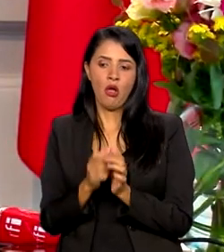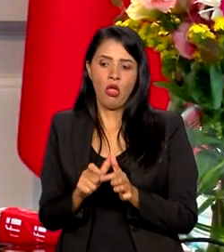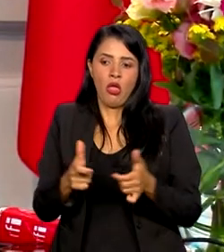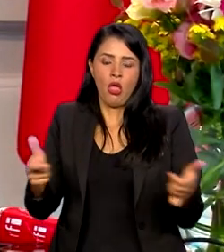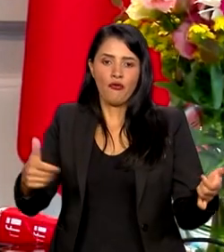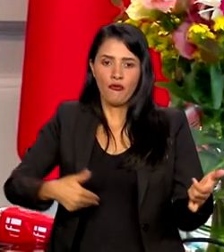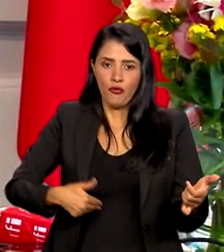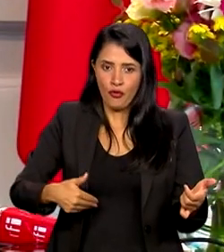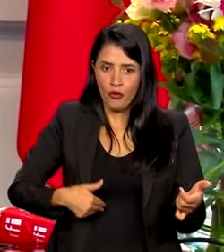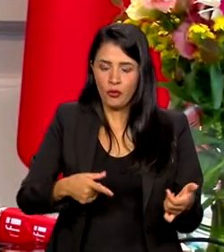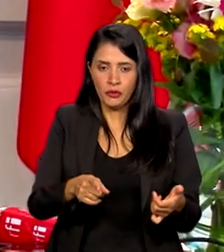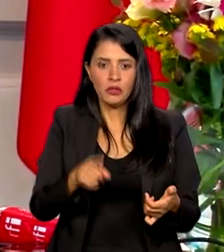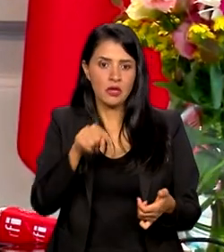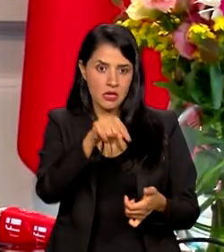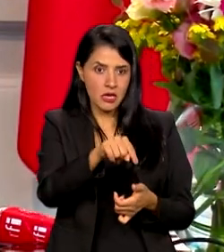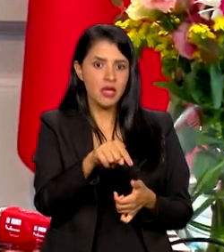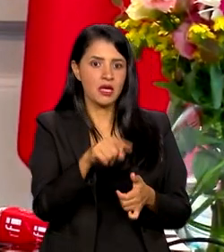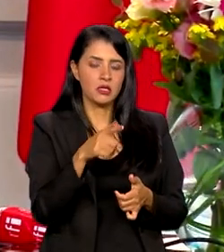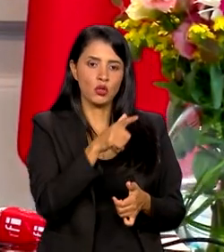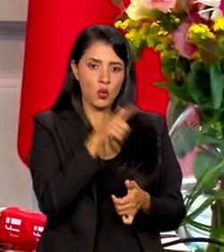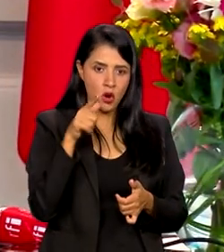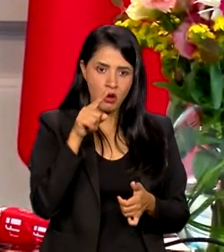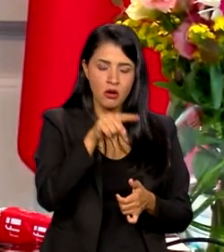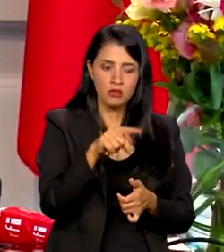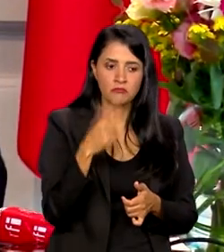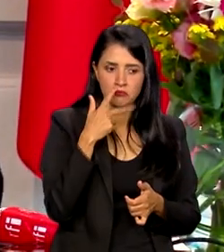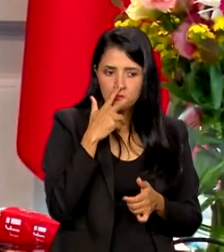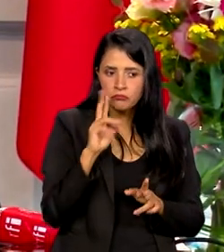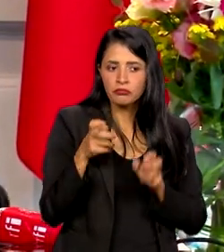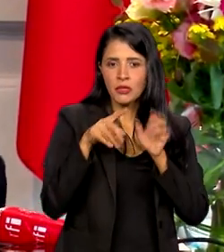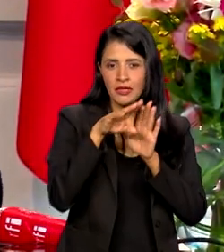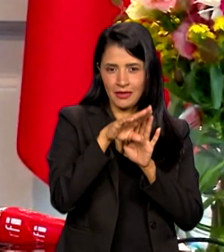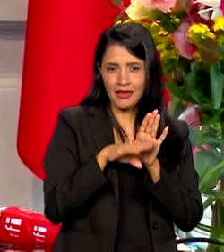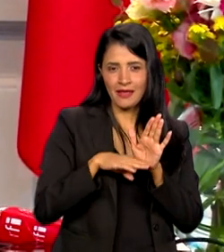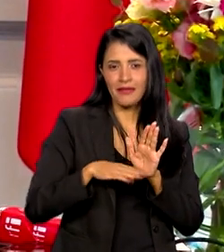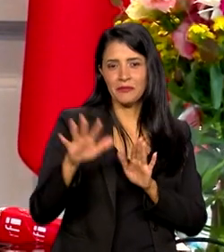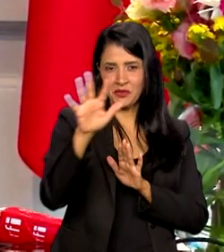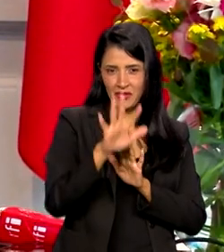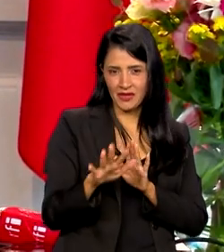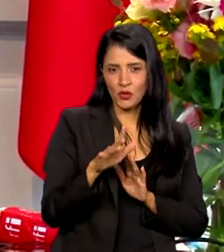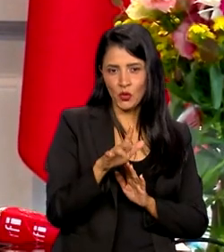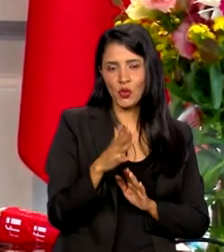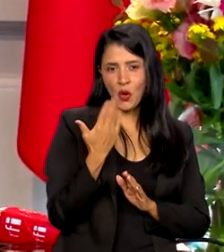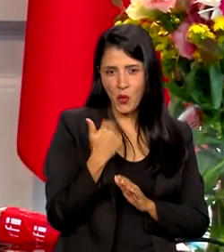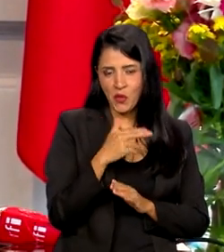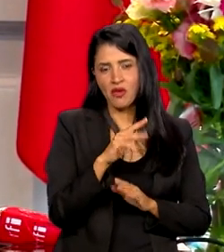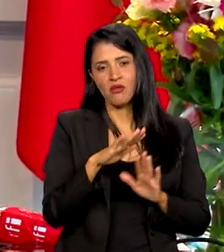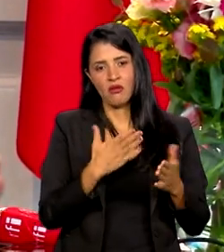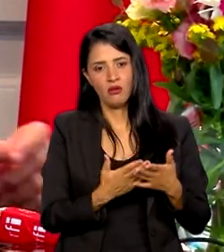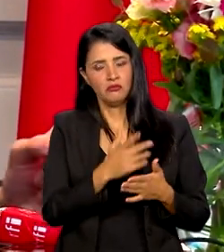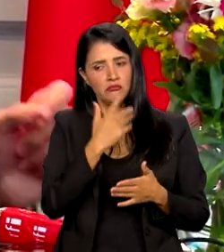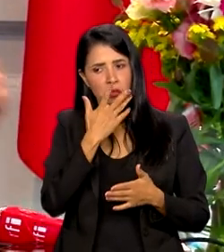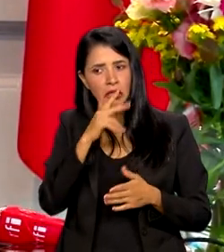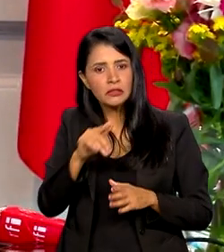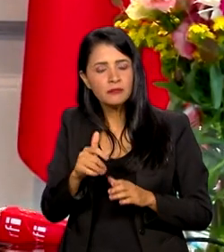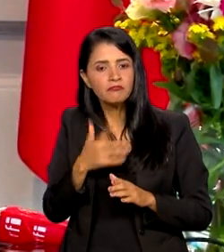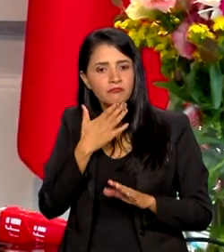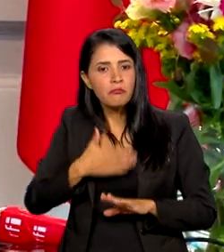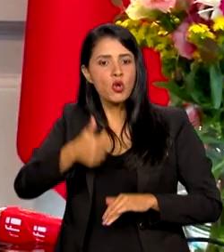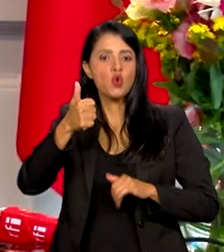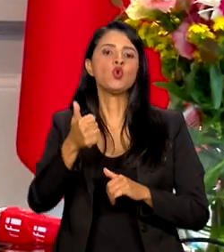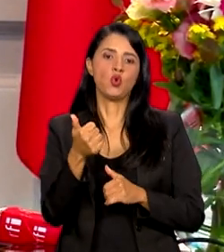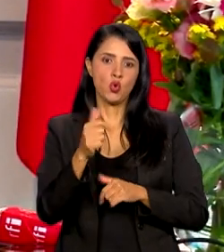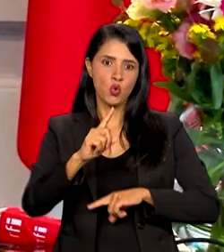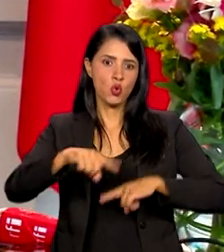Brasil do mapa da fome. O presidente já reajustamos, desde fevereiro já pagamos o reajuste, corrigido por toda a